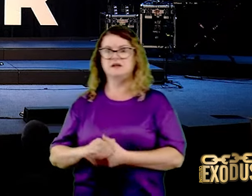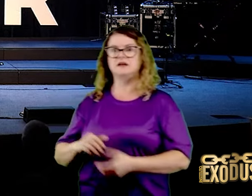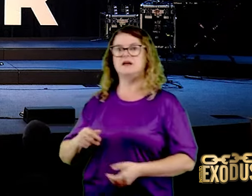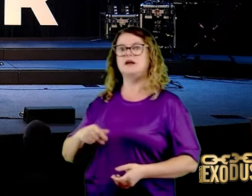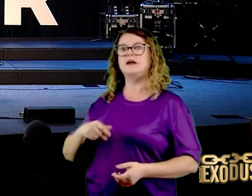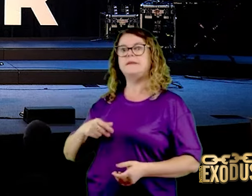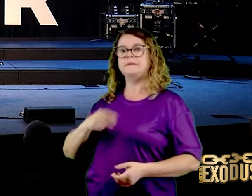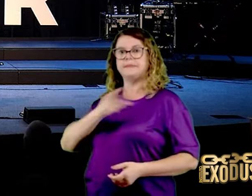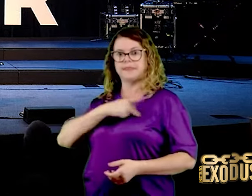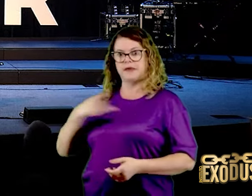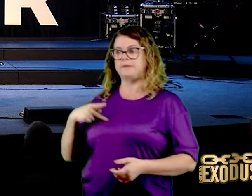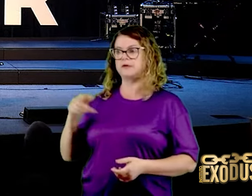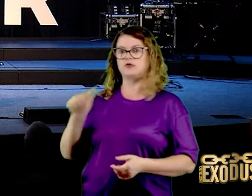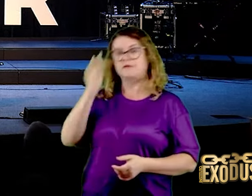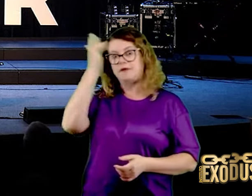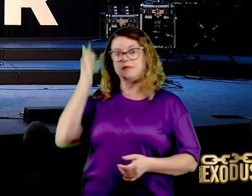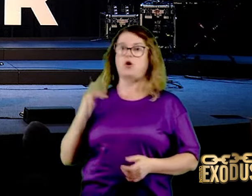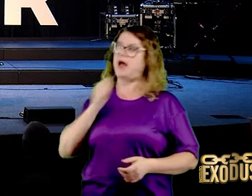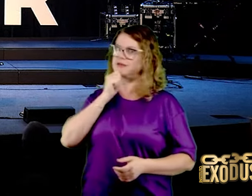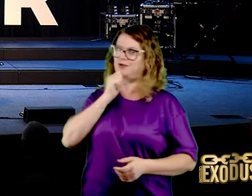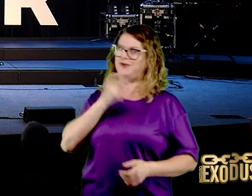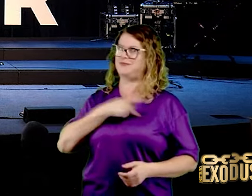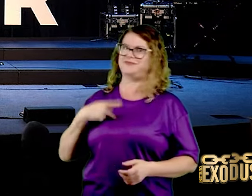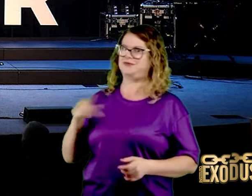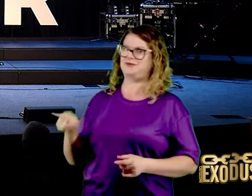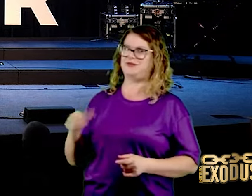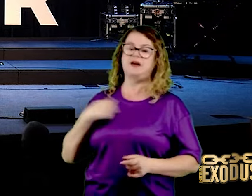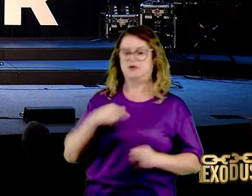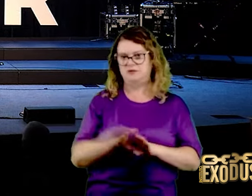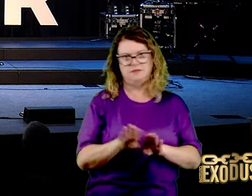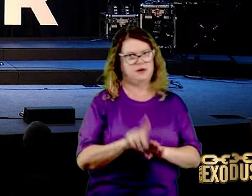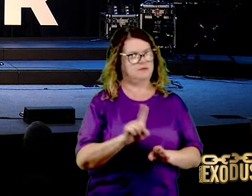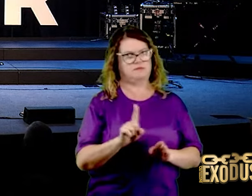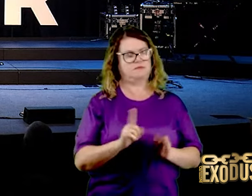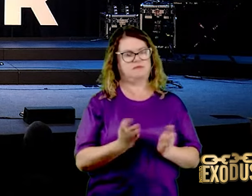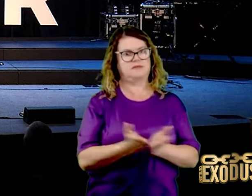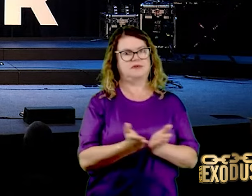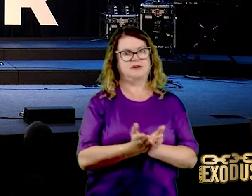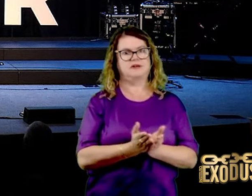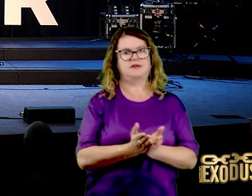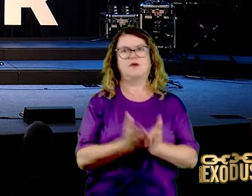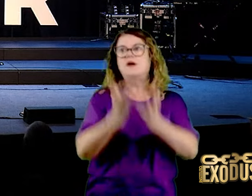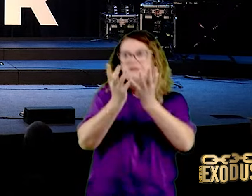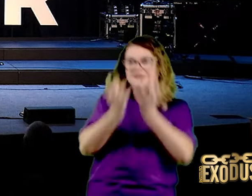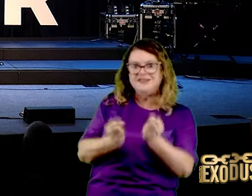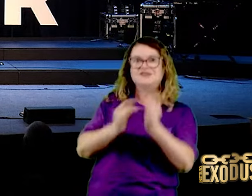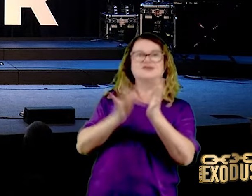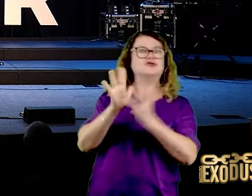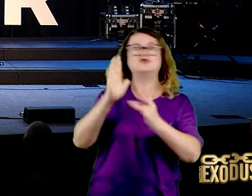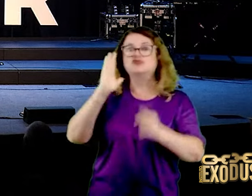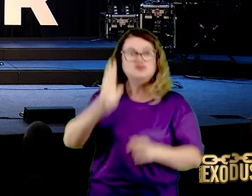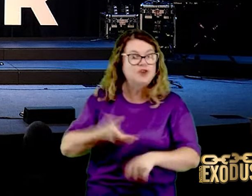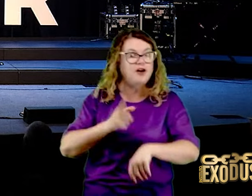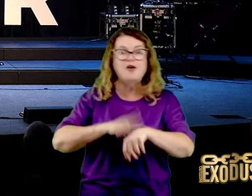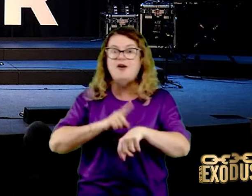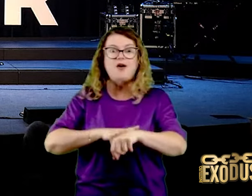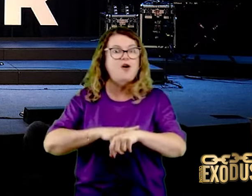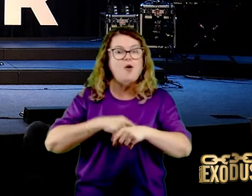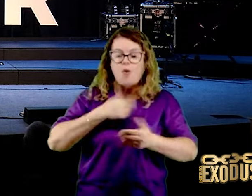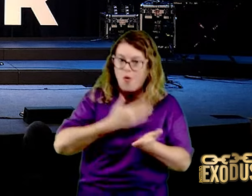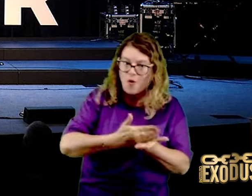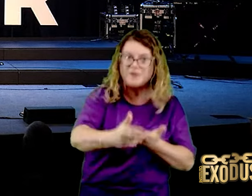que não era pastora, nem eu era crente, eu entreguei minha vida a Jesus e já comecei numa guerra espiritual.